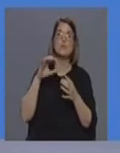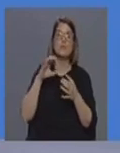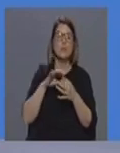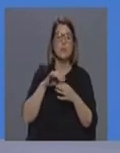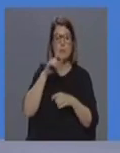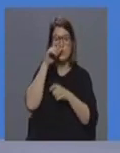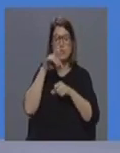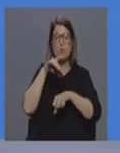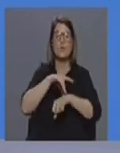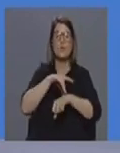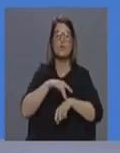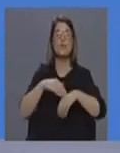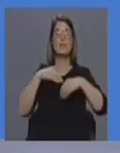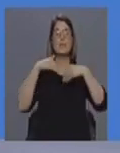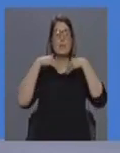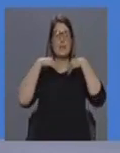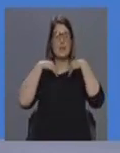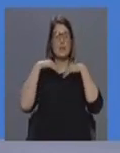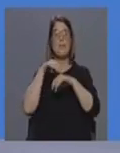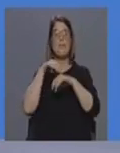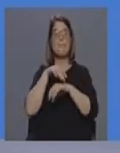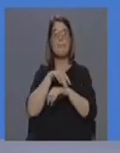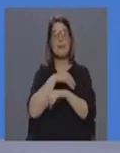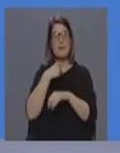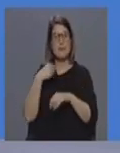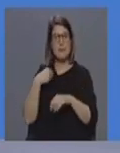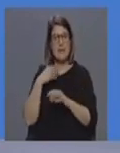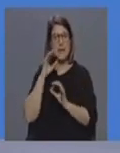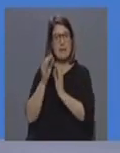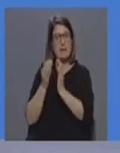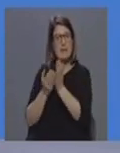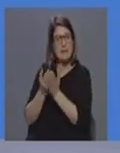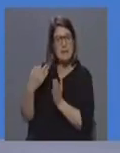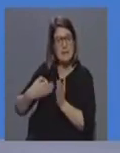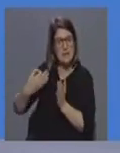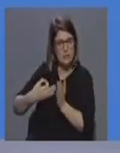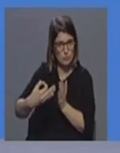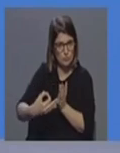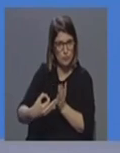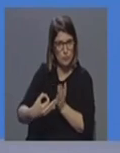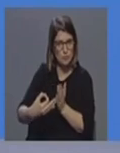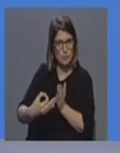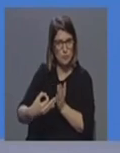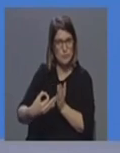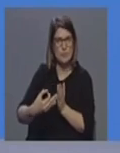doentes internados em medicina intensiva em unidades de cuidados intensivos